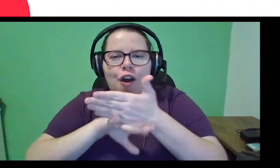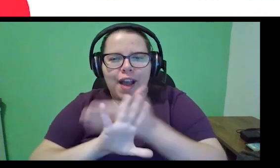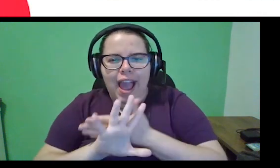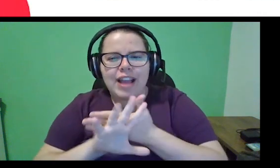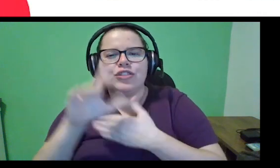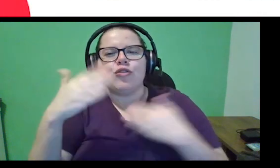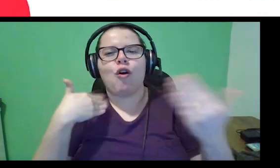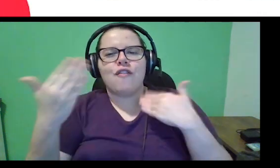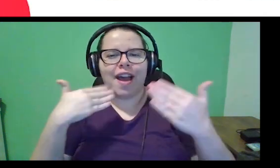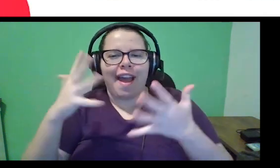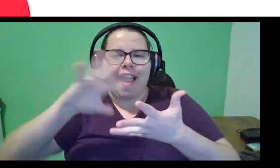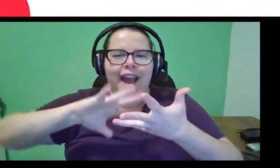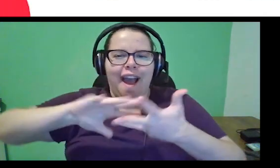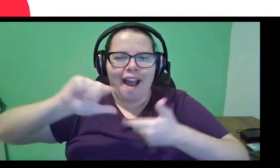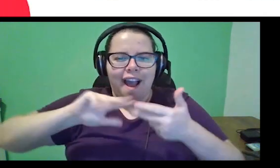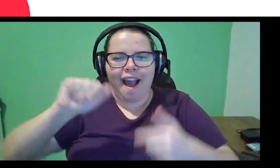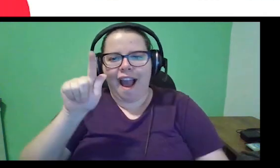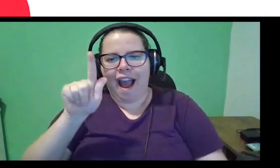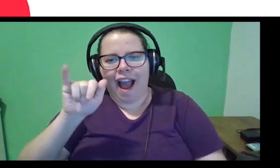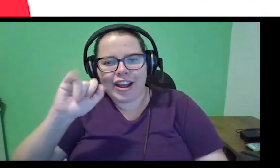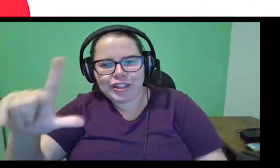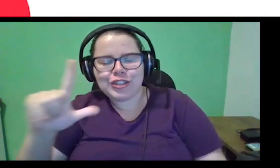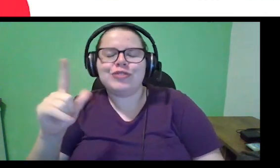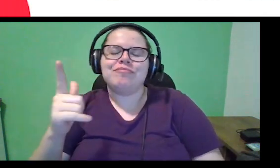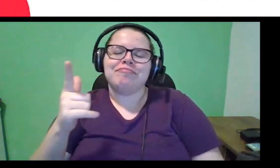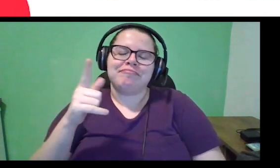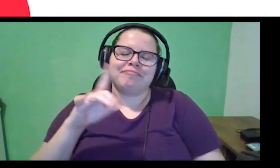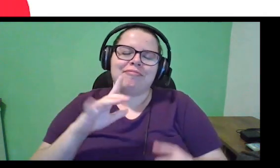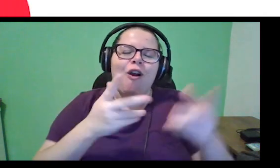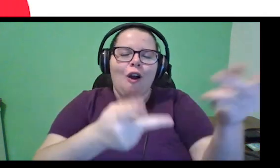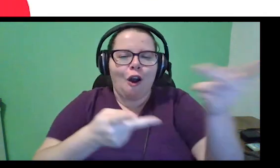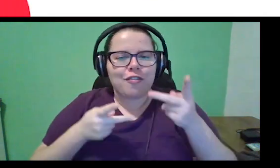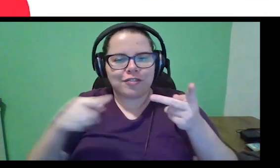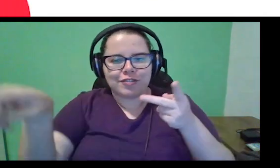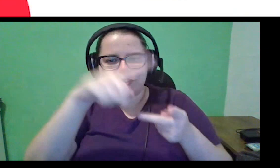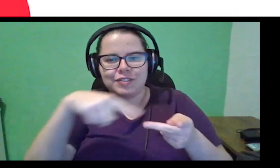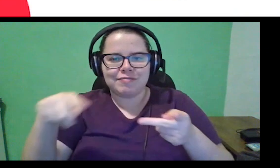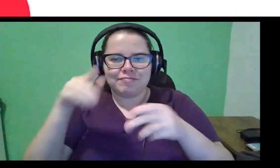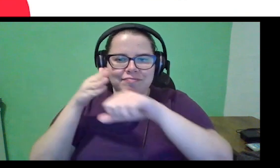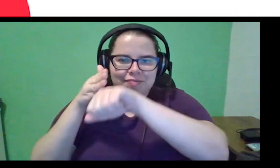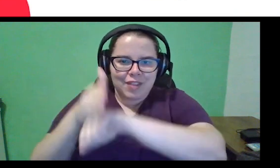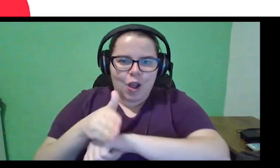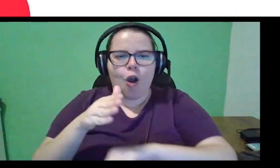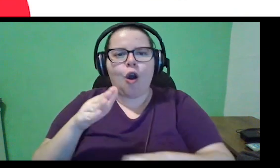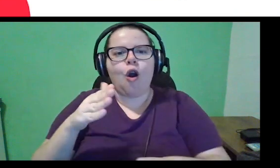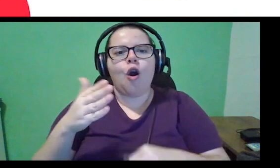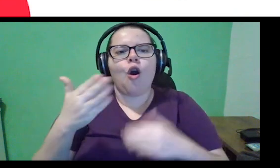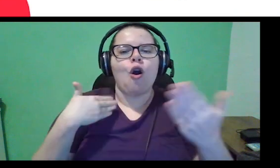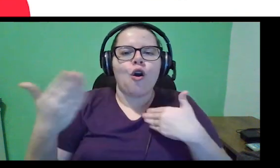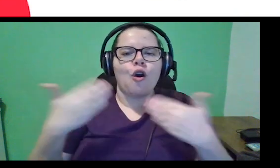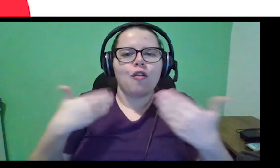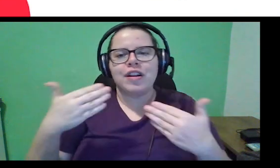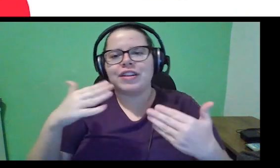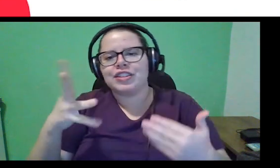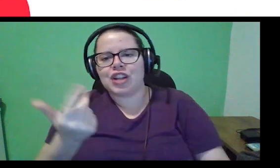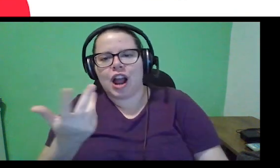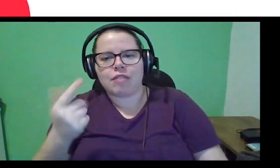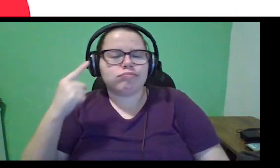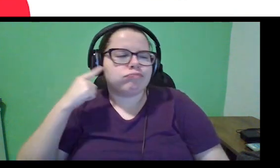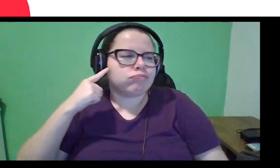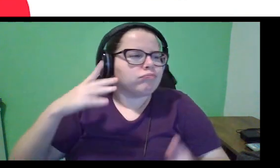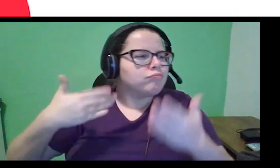Ágil, então fica o convite para vocês acessarem o conversaagil.com.br e ouvirem os episódios lá.